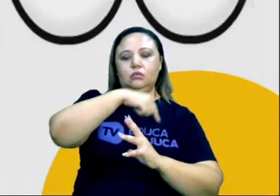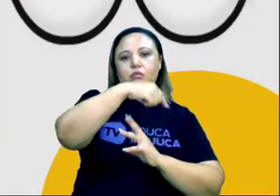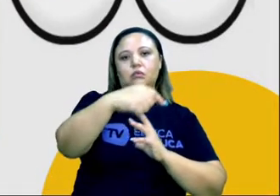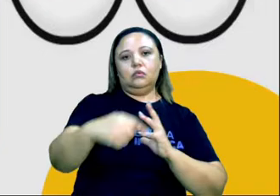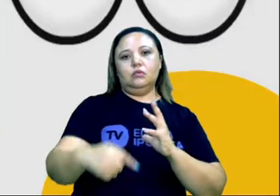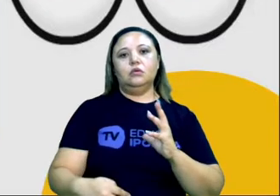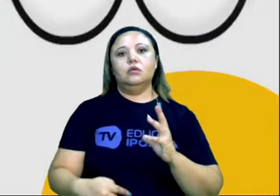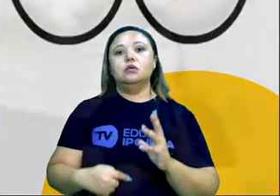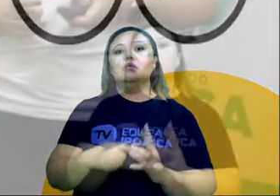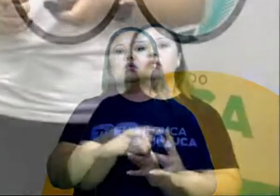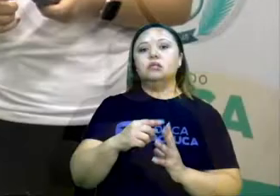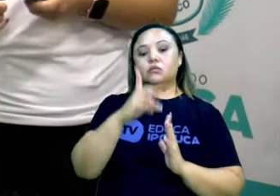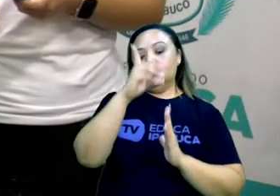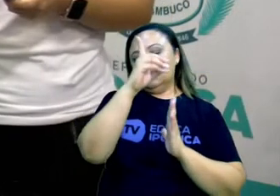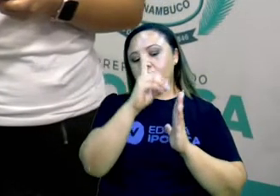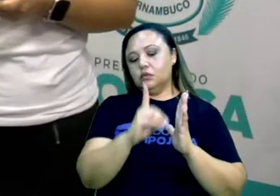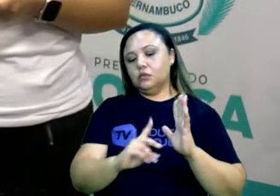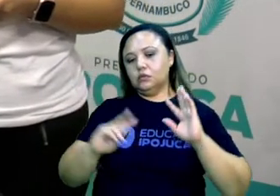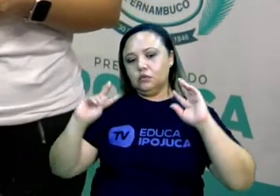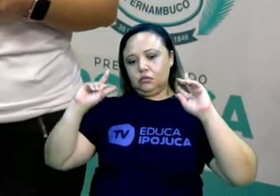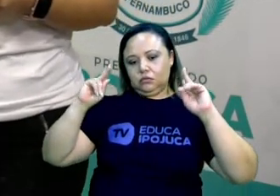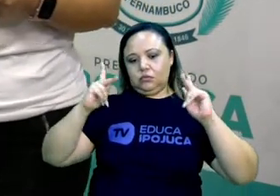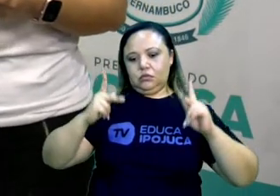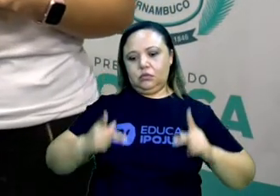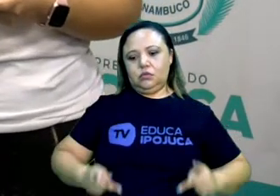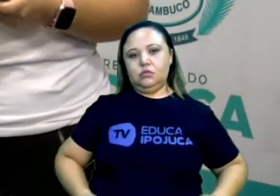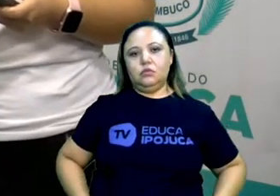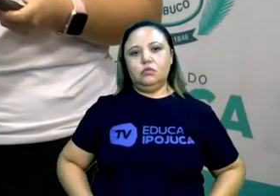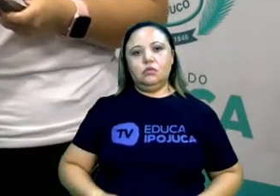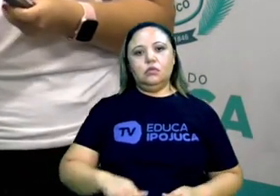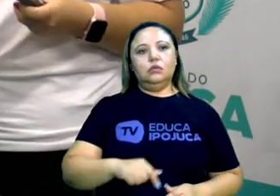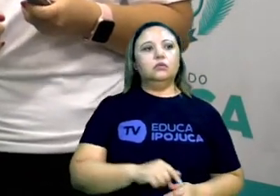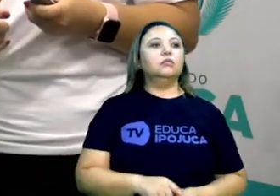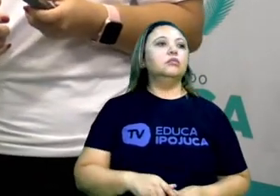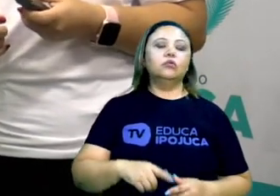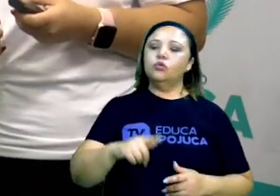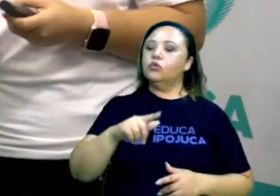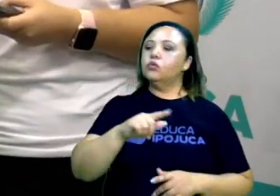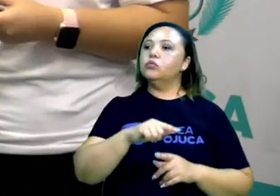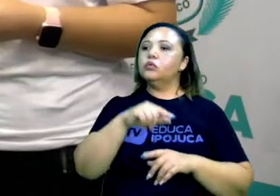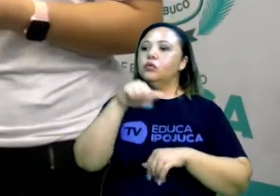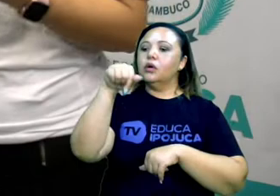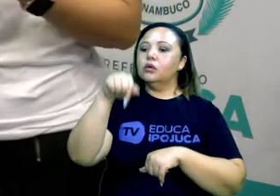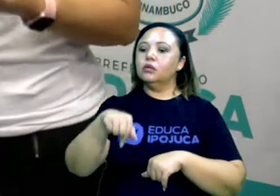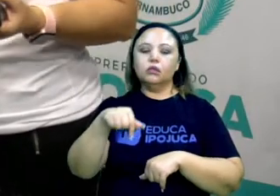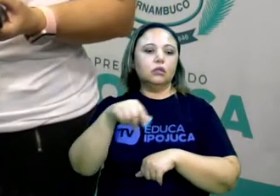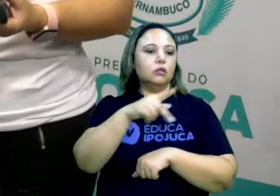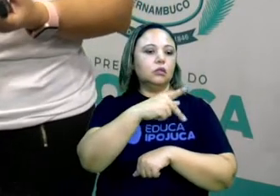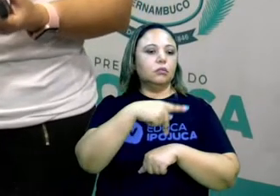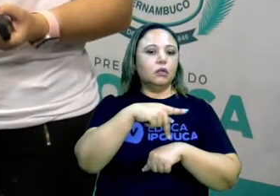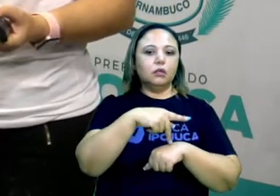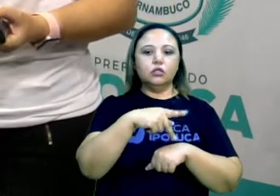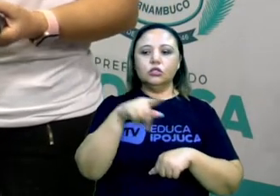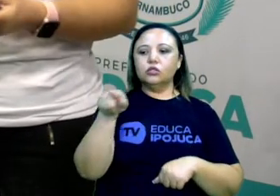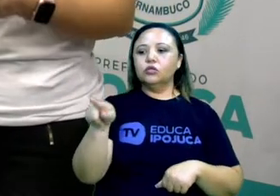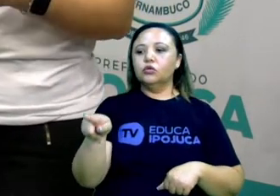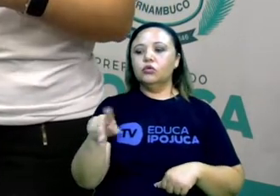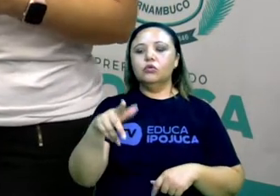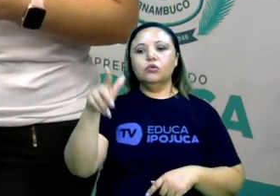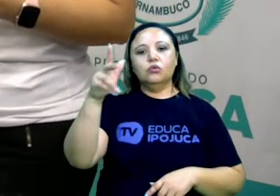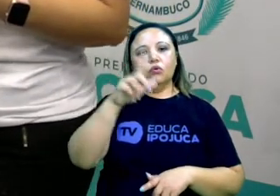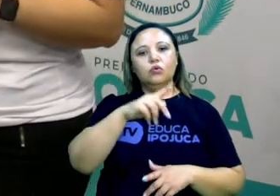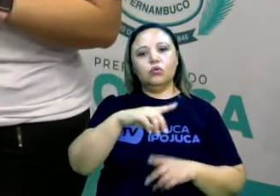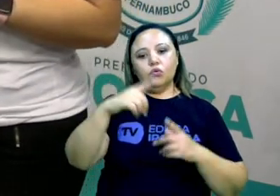da ONU. Então, não é permitido nem aqui, nem em lugar nenhum, você discriminar pessoas.